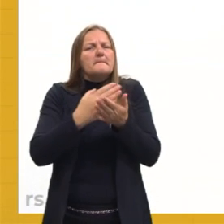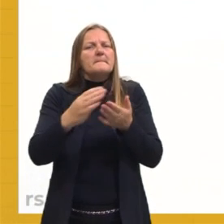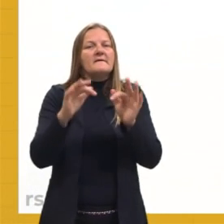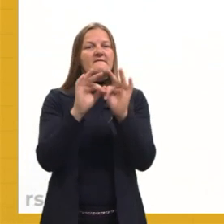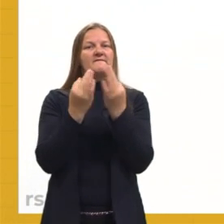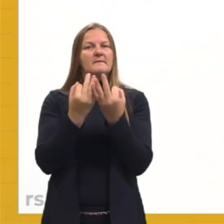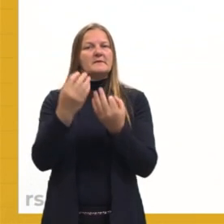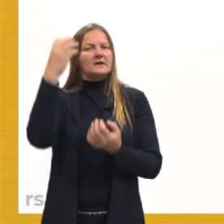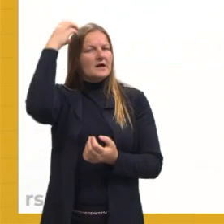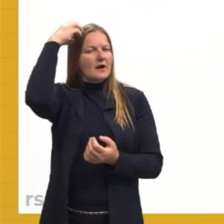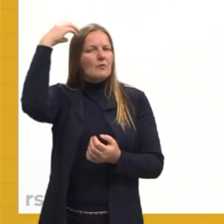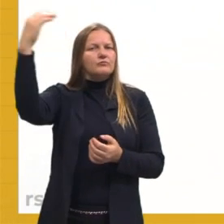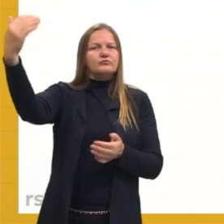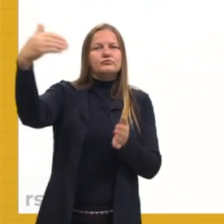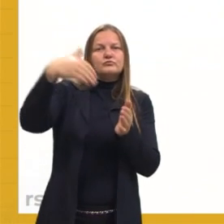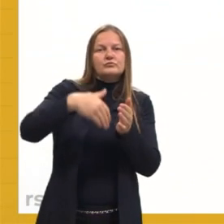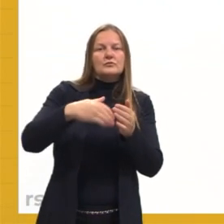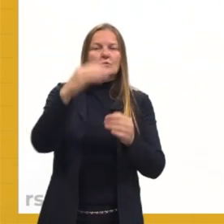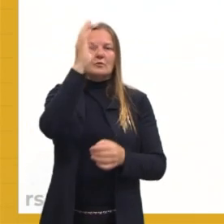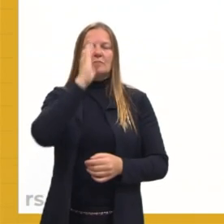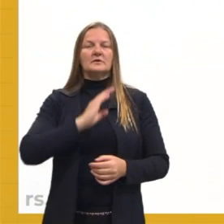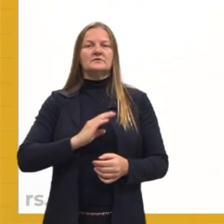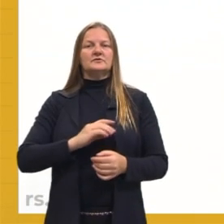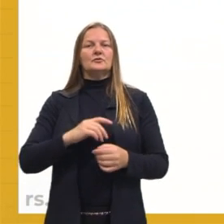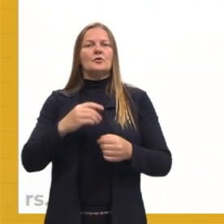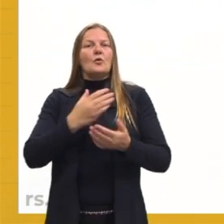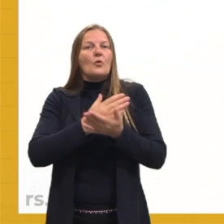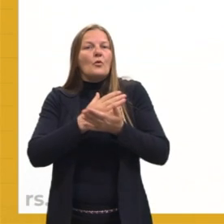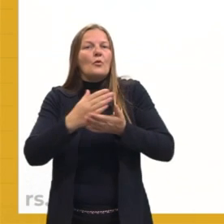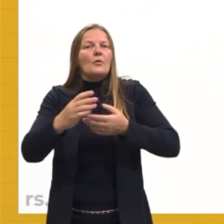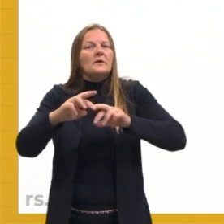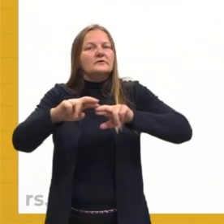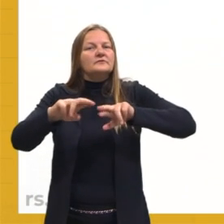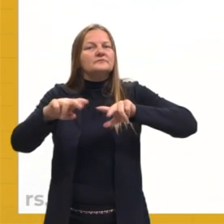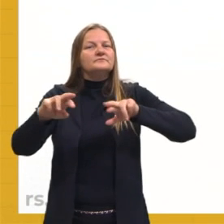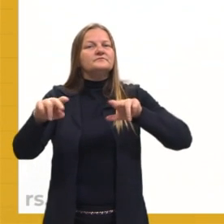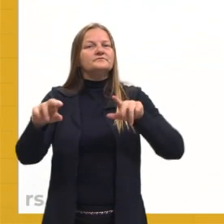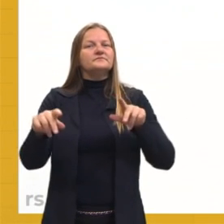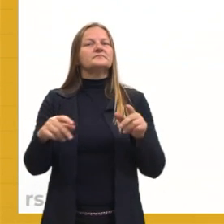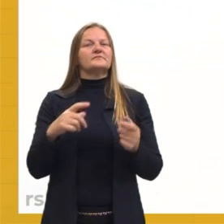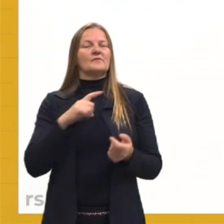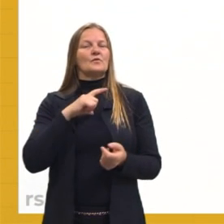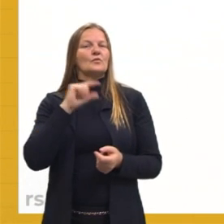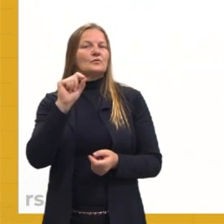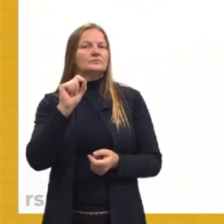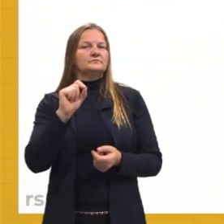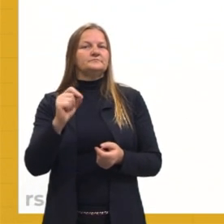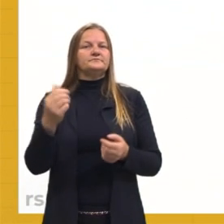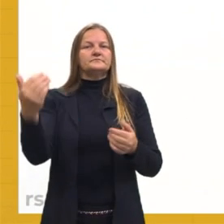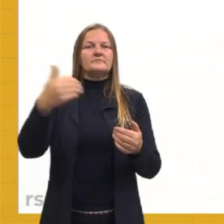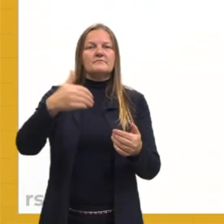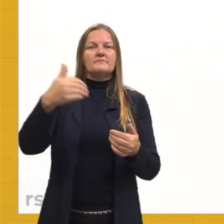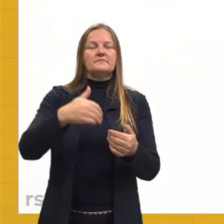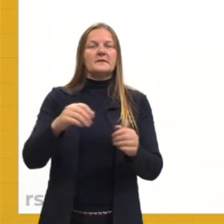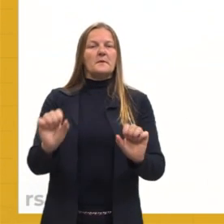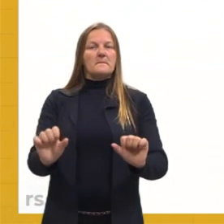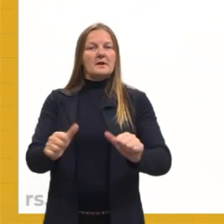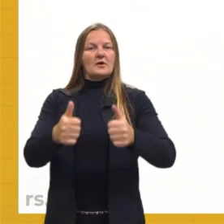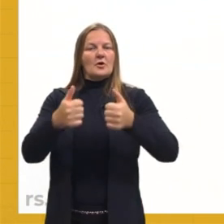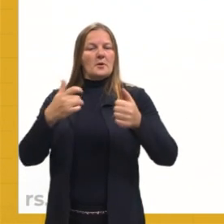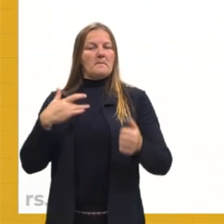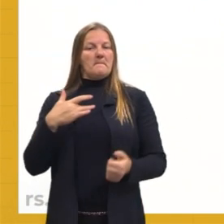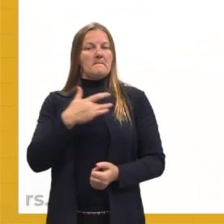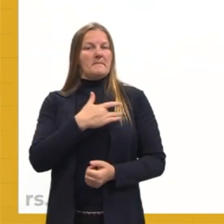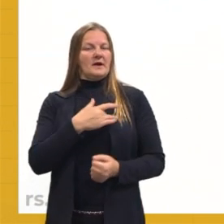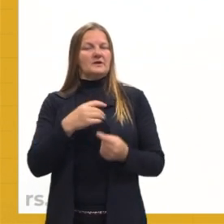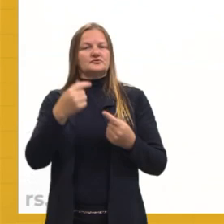real chega no Brasil, começam a vir o quê? Agora a família real está aqui. Família real portuguesa. Então, precisa ter o quê? Melhor atendimento médico,